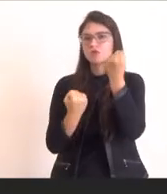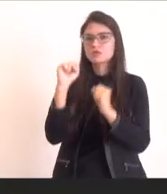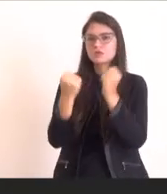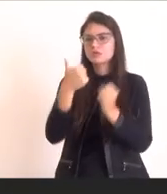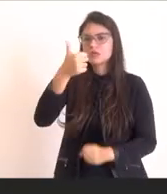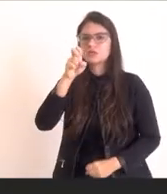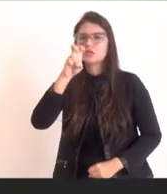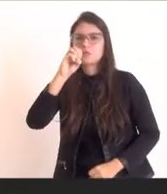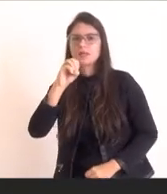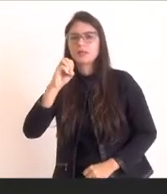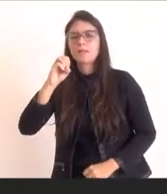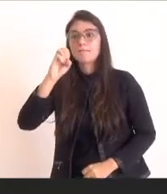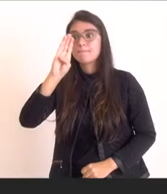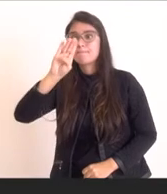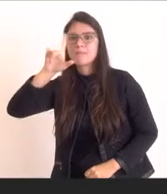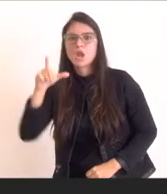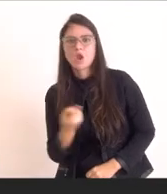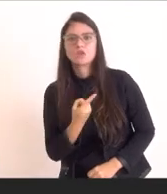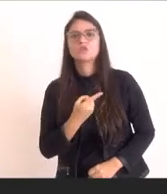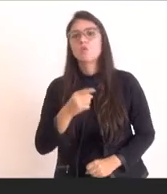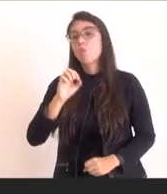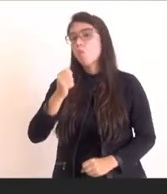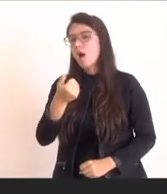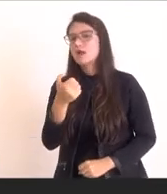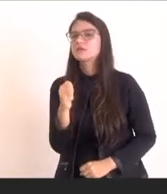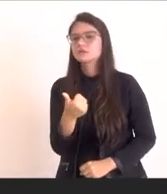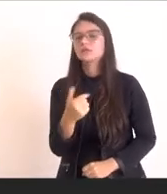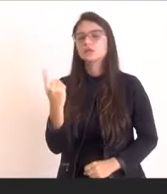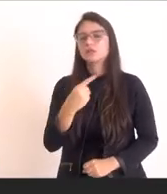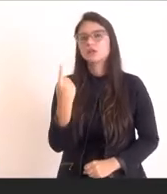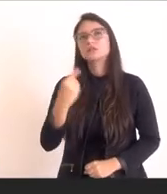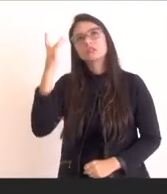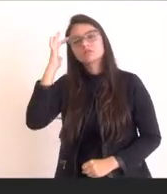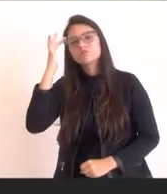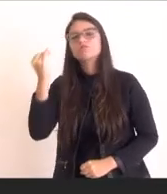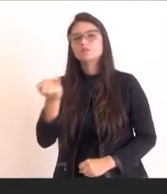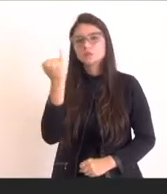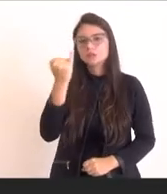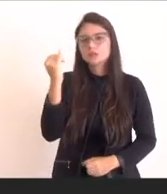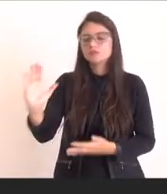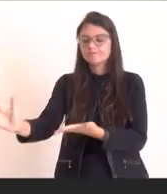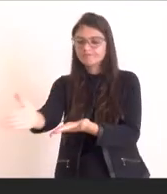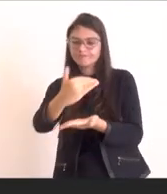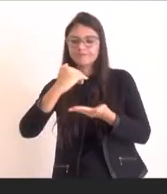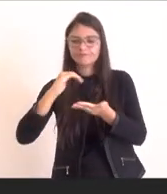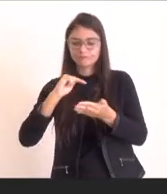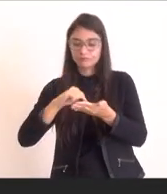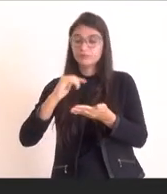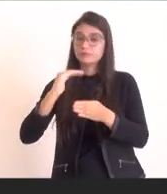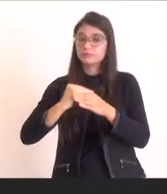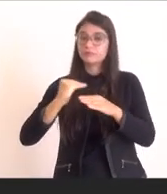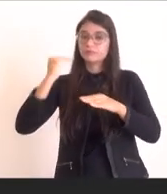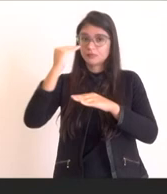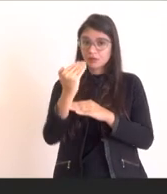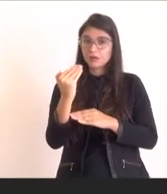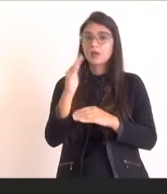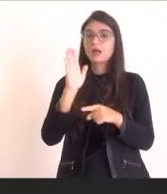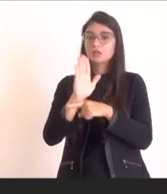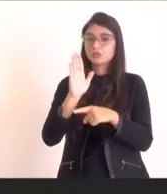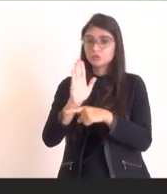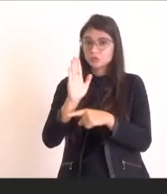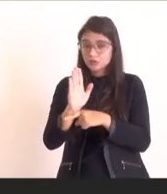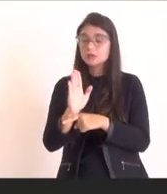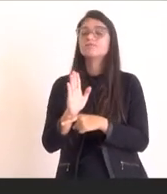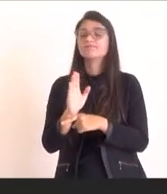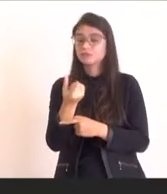E é nesse contexto que entendemos ser de grande valia que os recursos do Fundo Soberano possam promover uma estabilização orçamentária, que